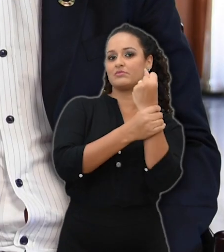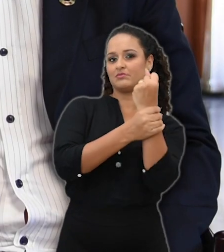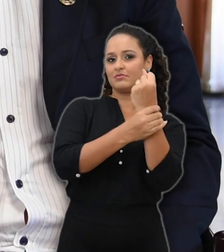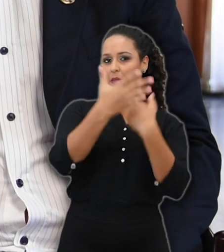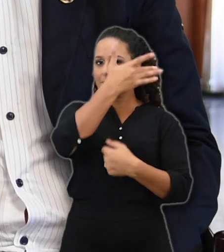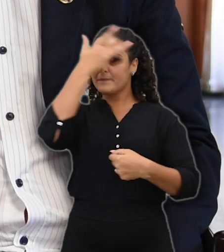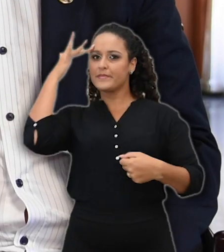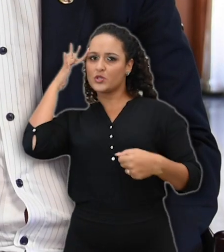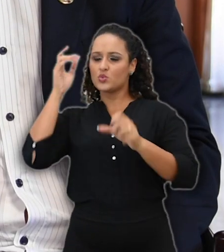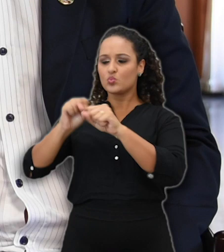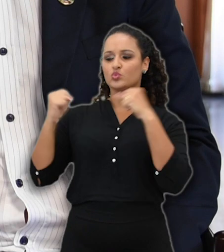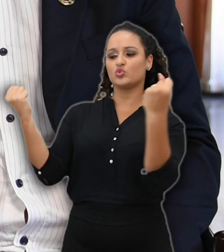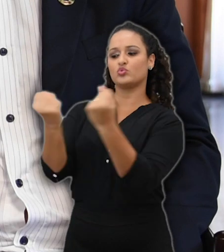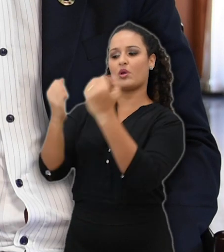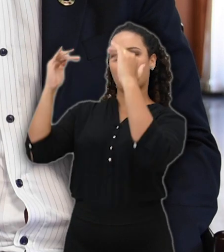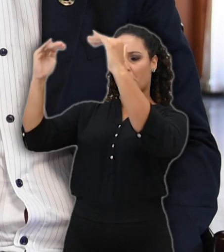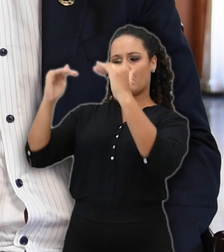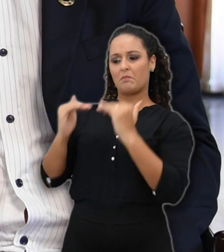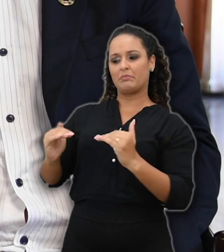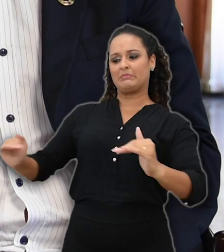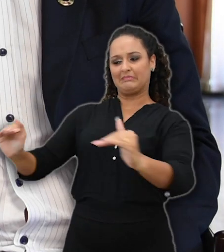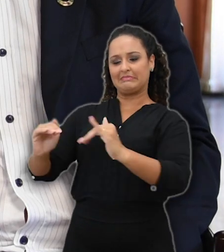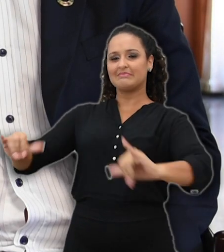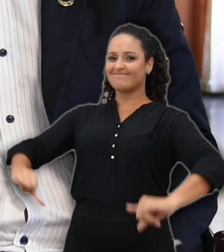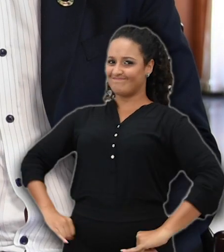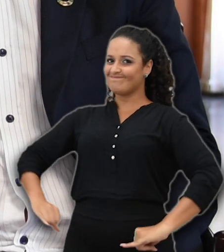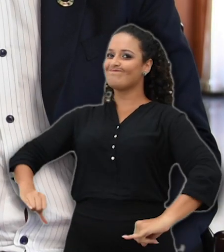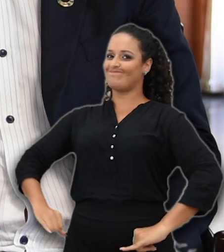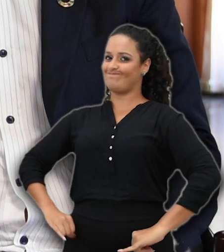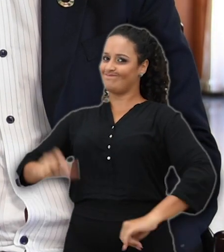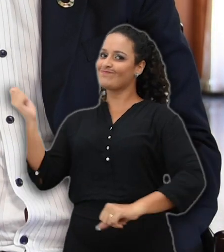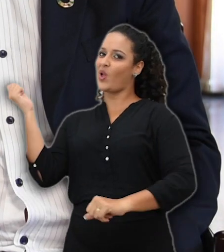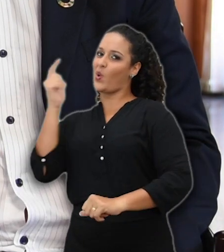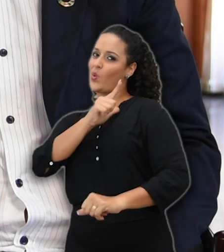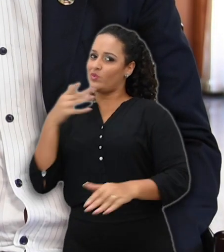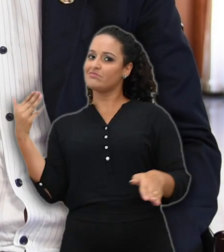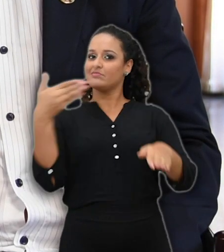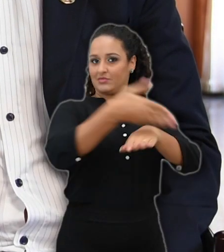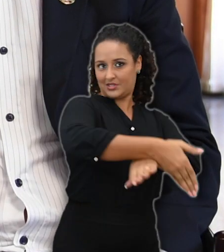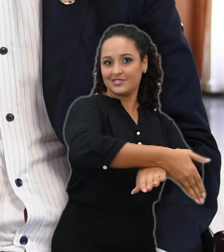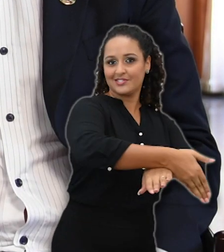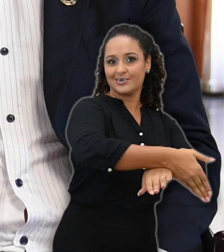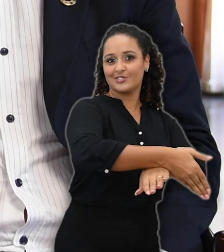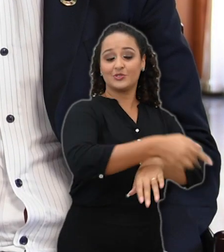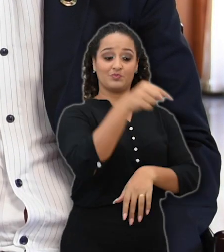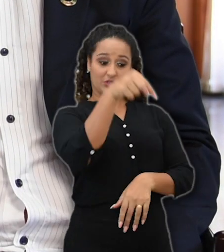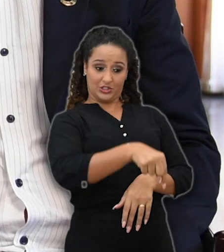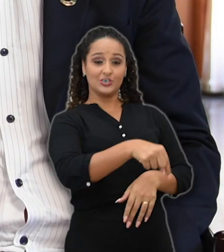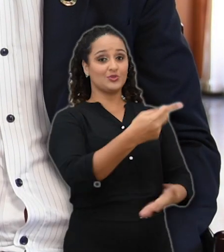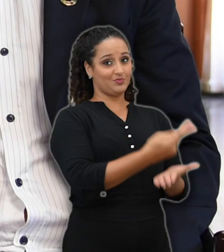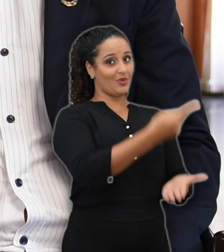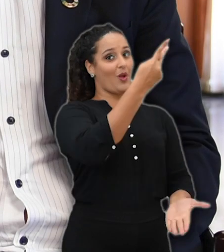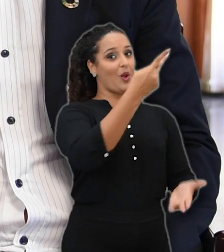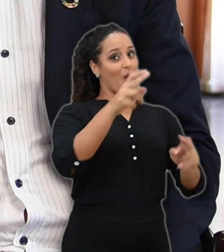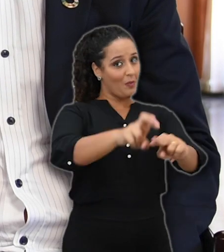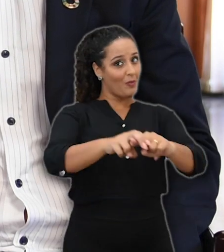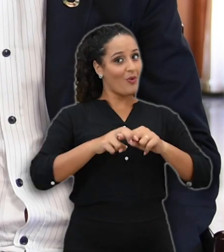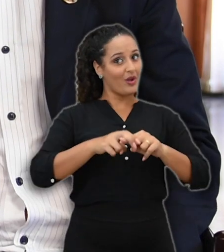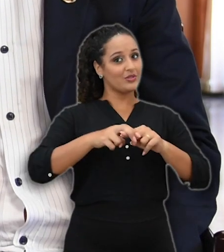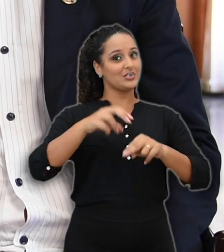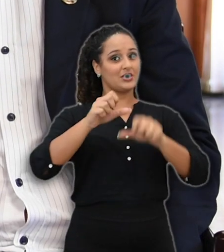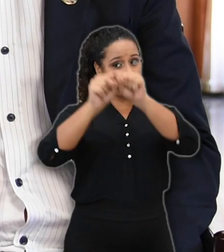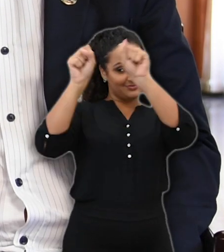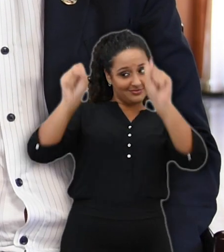acesso às camadas mais populares e menos favorecidas da nossa sociedade. E isso se faz a partir de cotas,